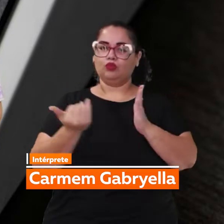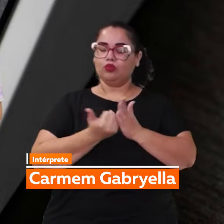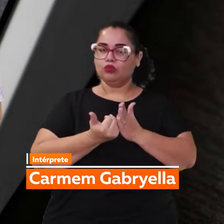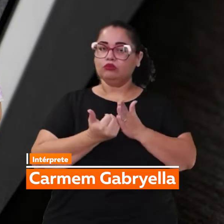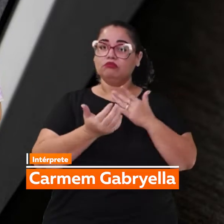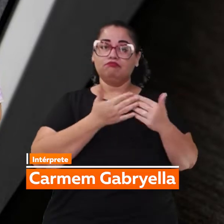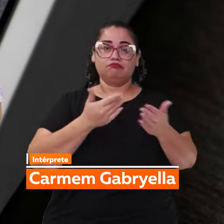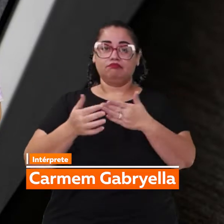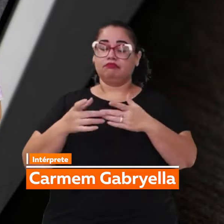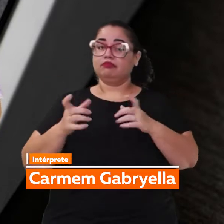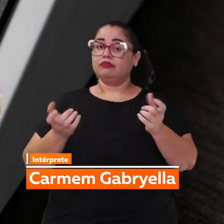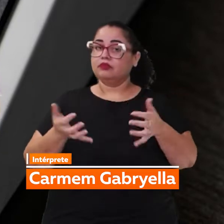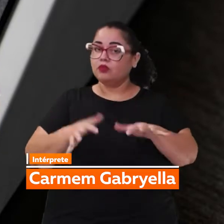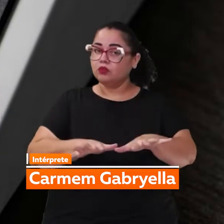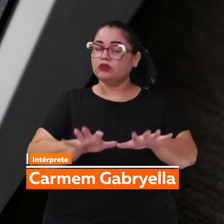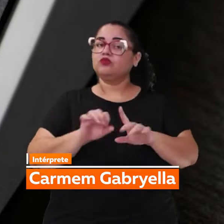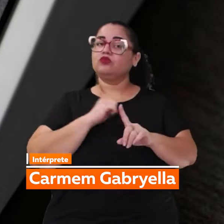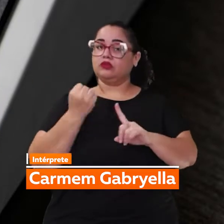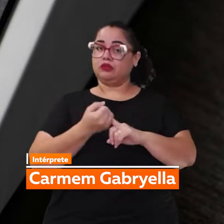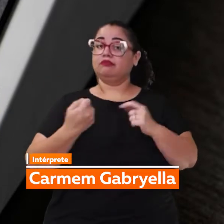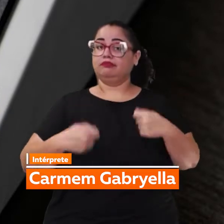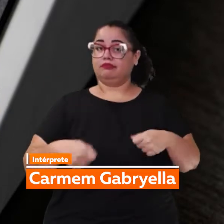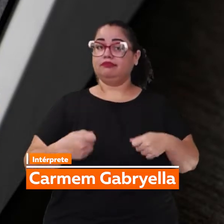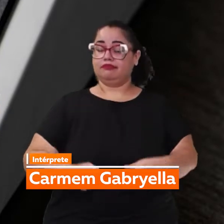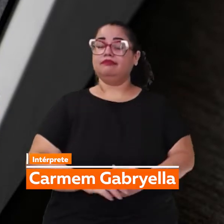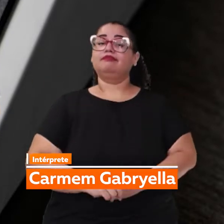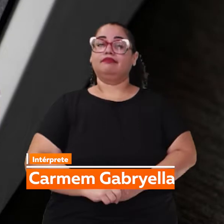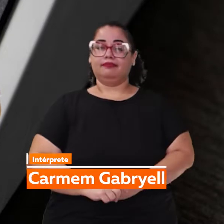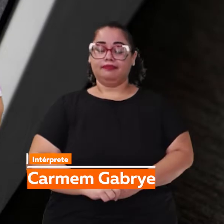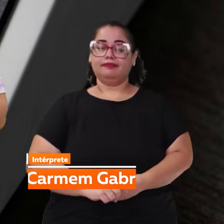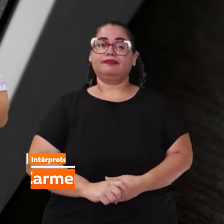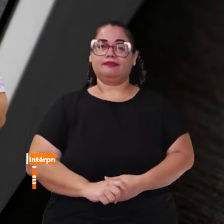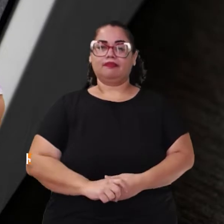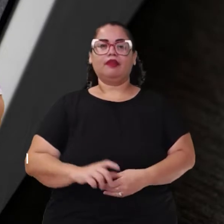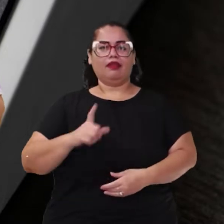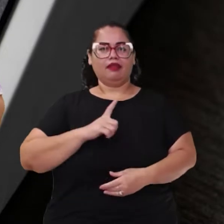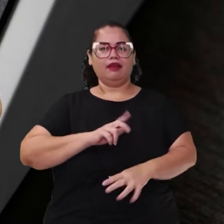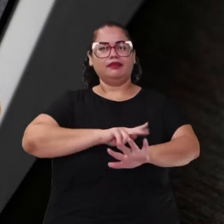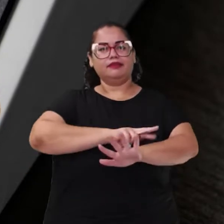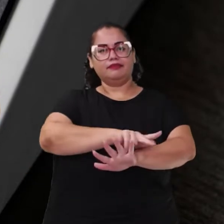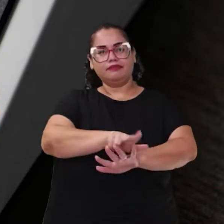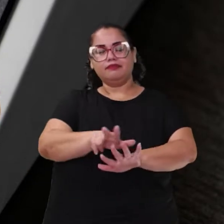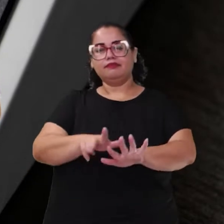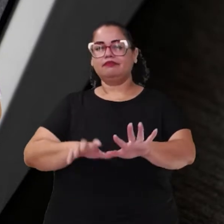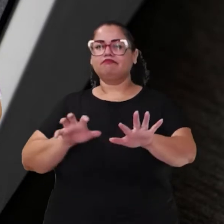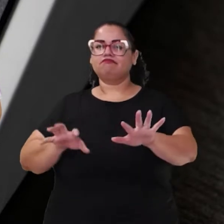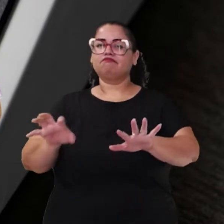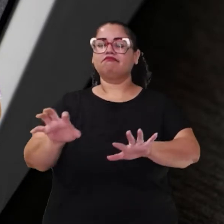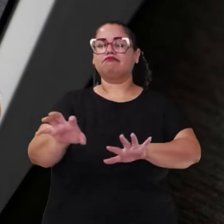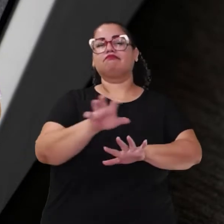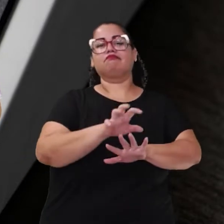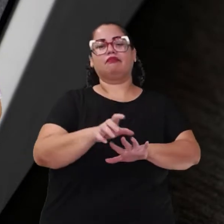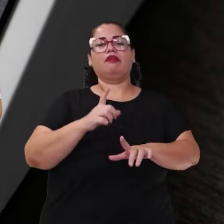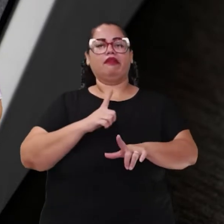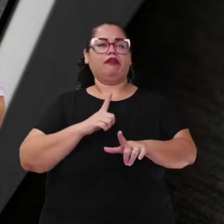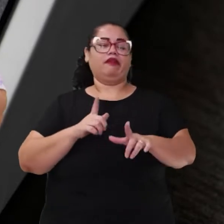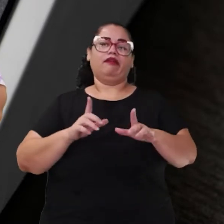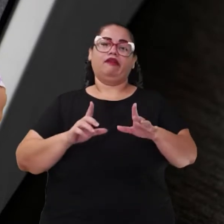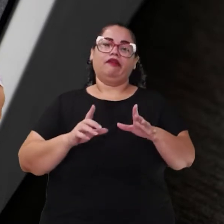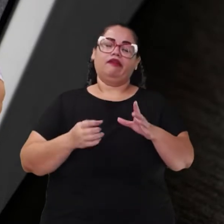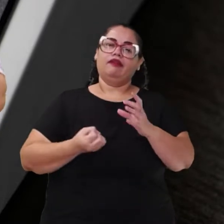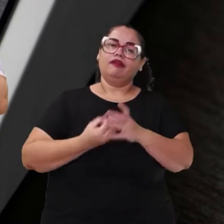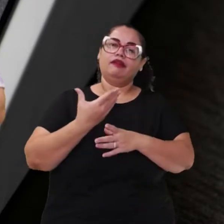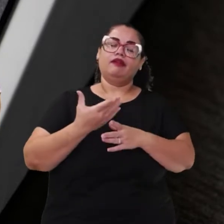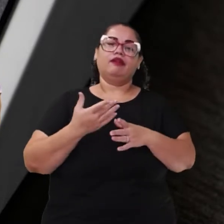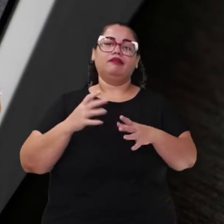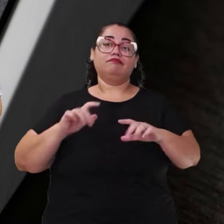qualquer processo de inclusão social. Ela se apresenta em múltiplas dimensões, incluindo aquelas de natureza